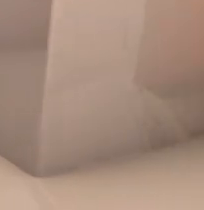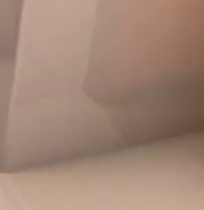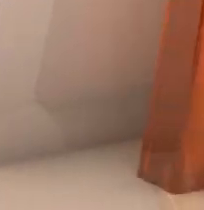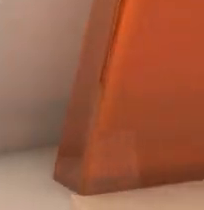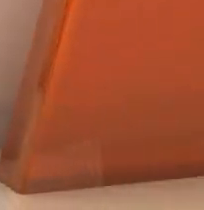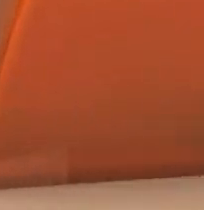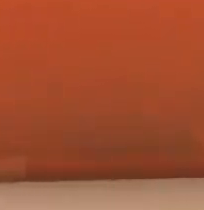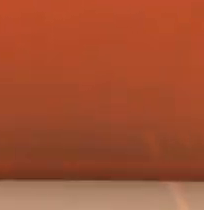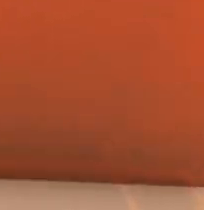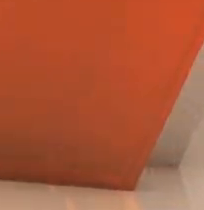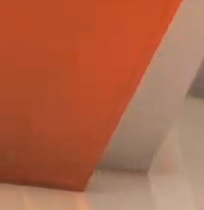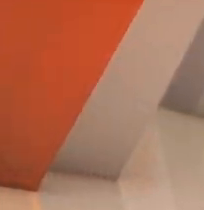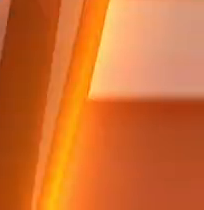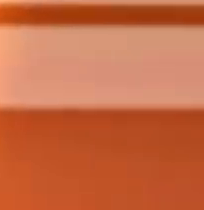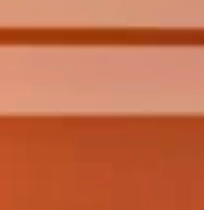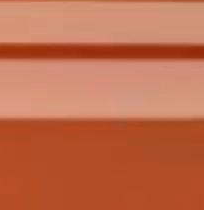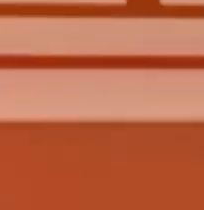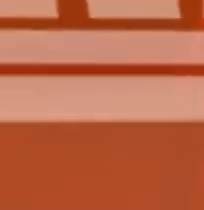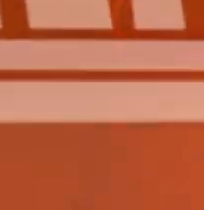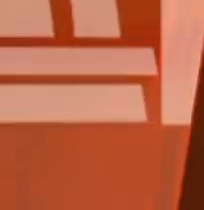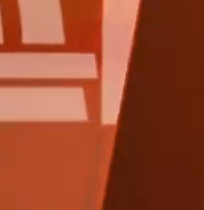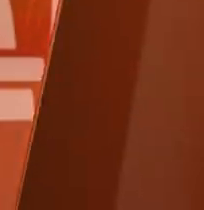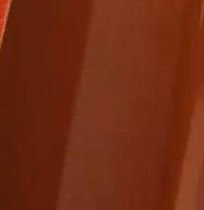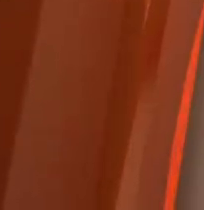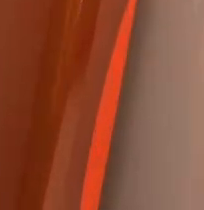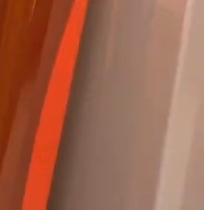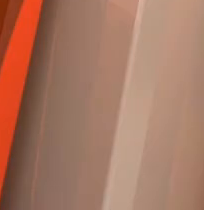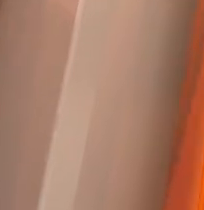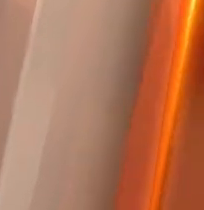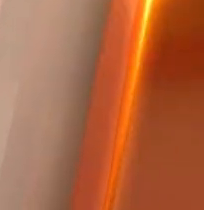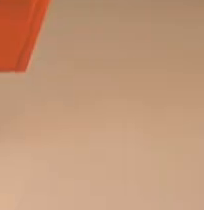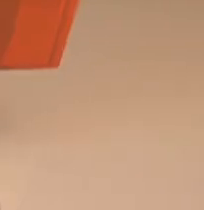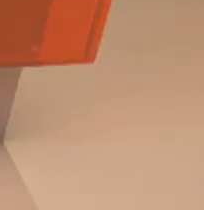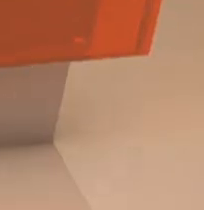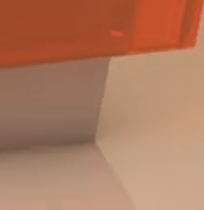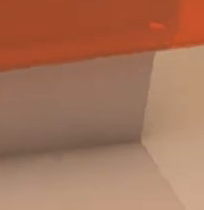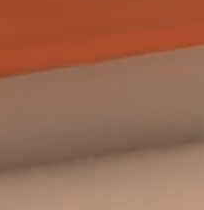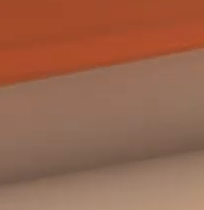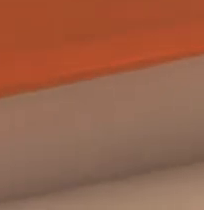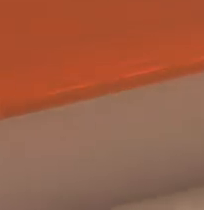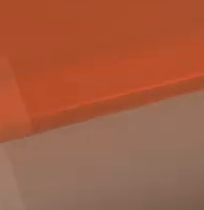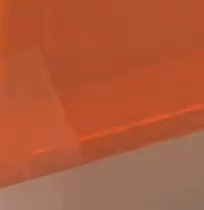A gente se encontra amanhã às 9 horas. Um